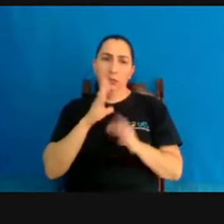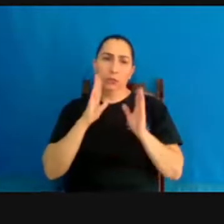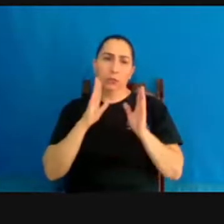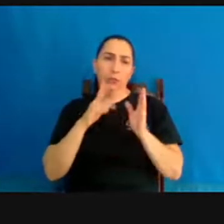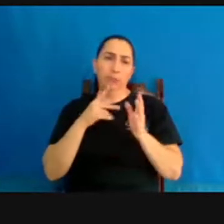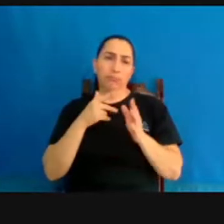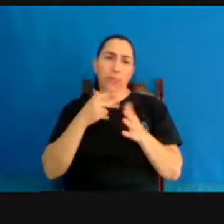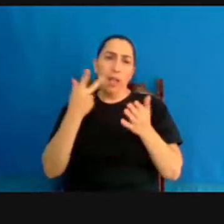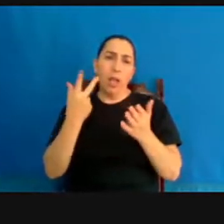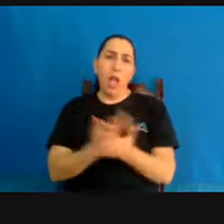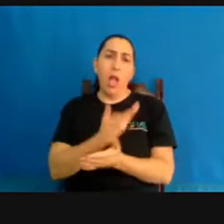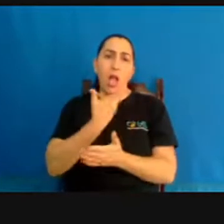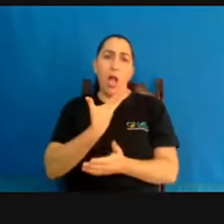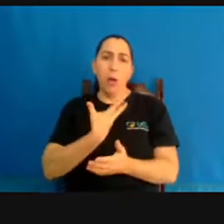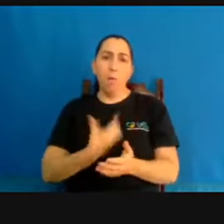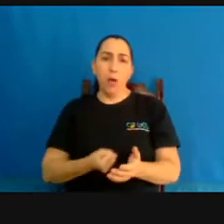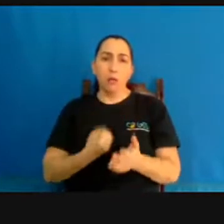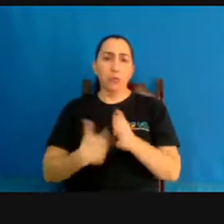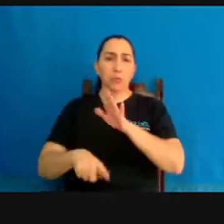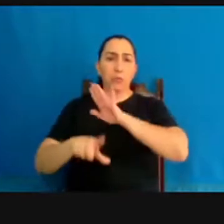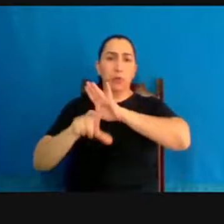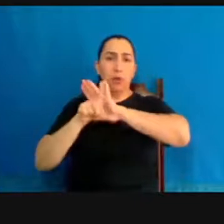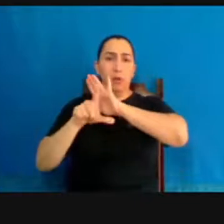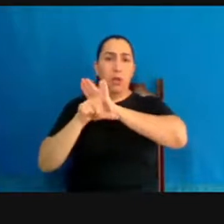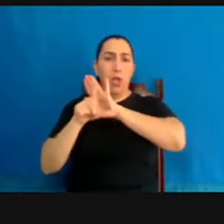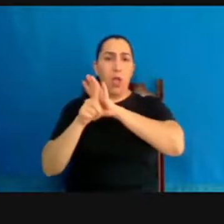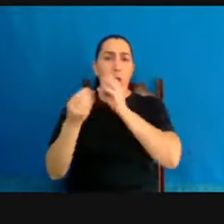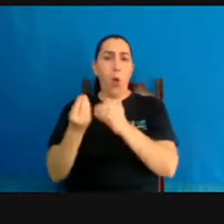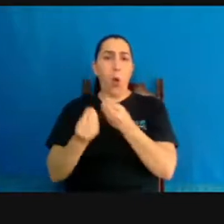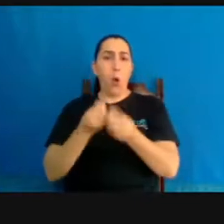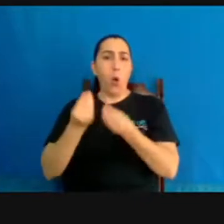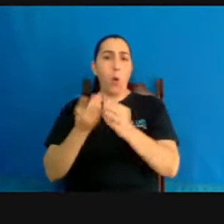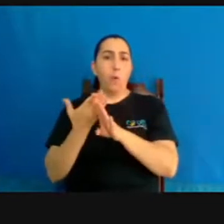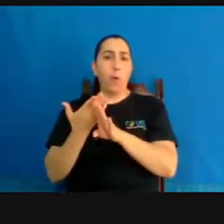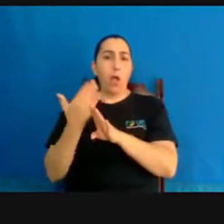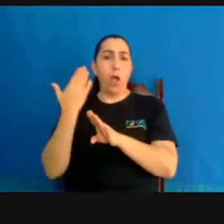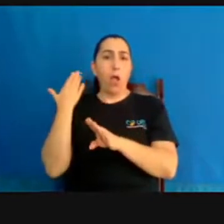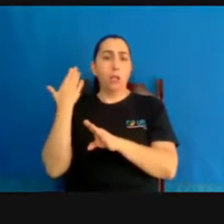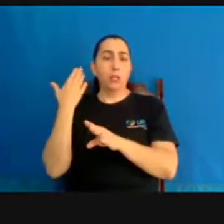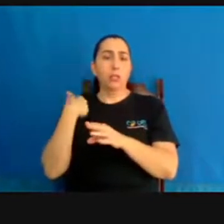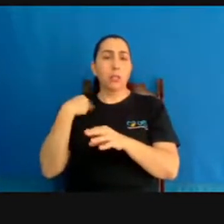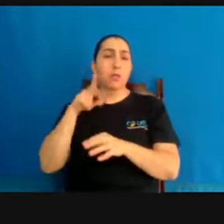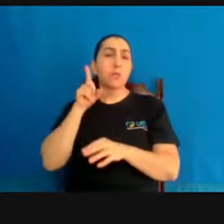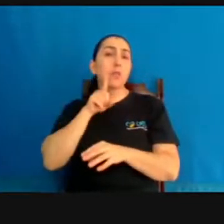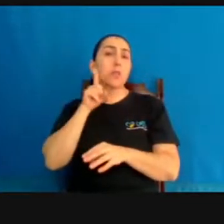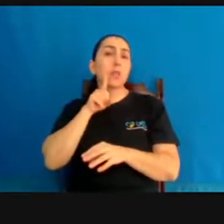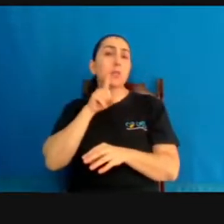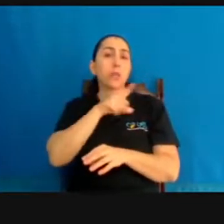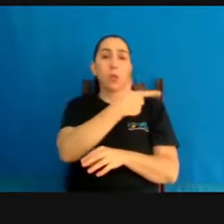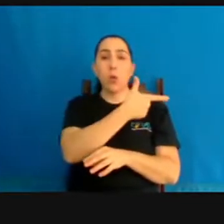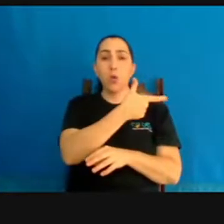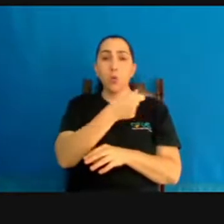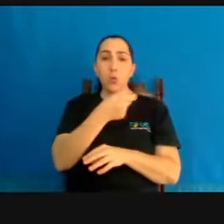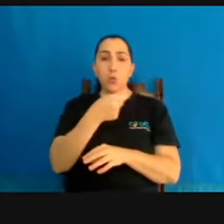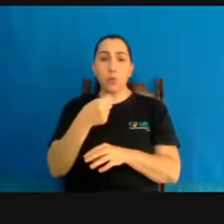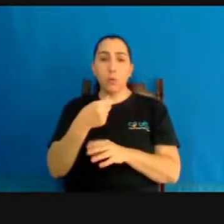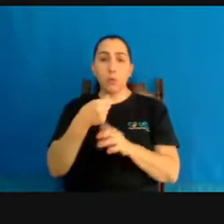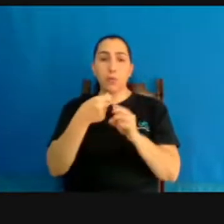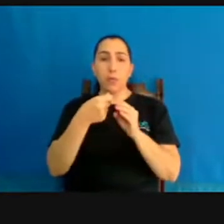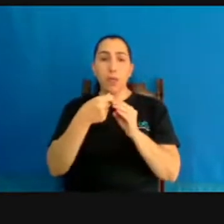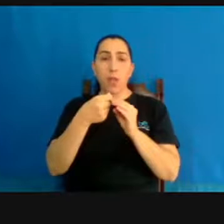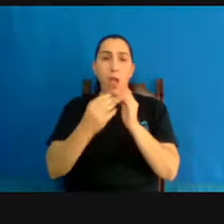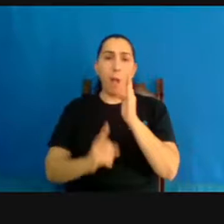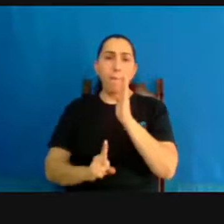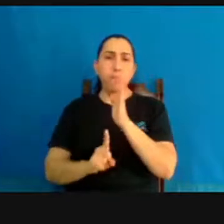se o número, o aborto diminui com a legalização, olha como é que era nos Estados Unidos, cerca de 200 mil, e foi para 1 milhão e